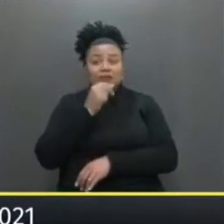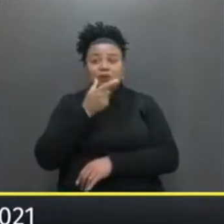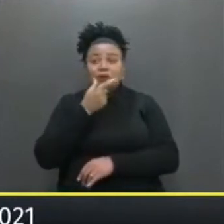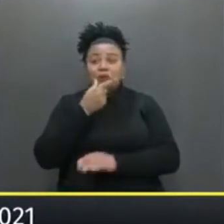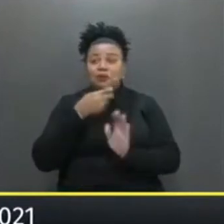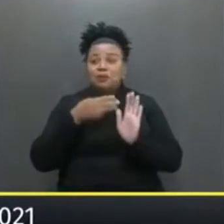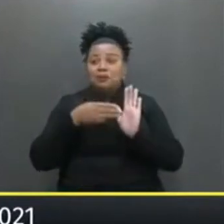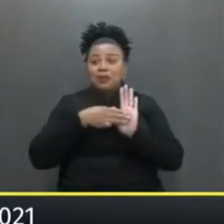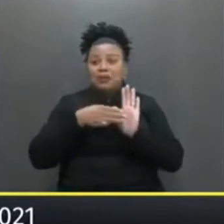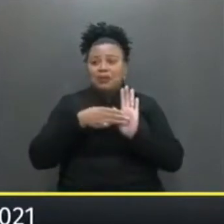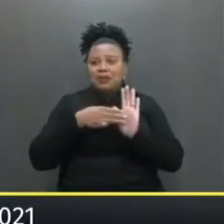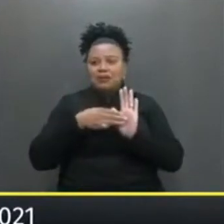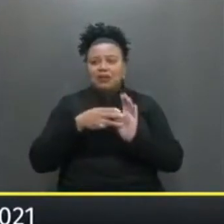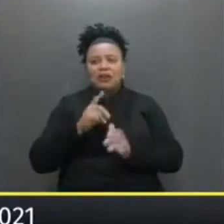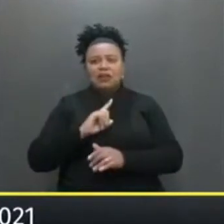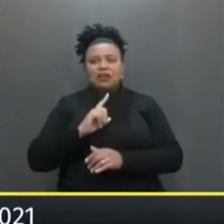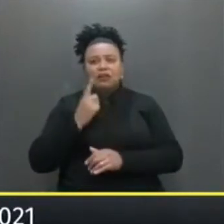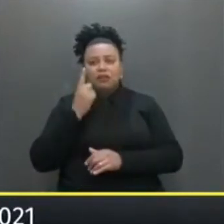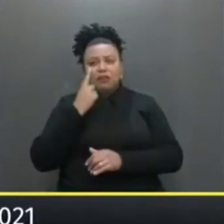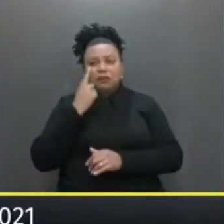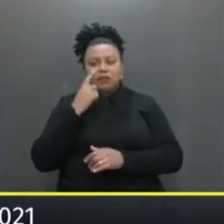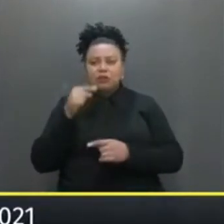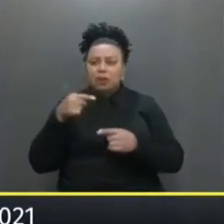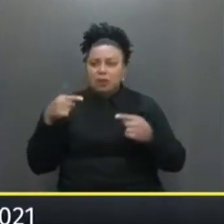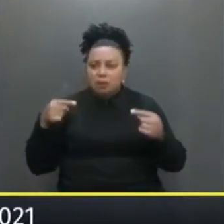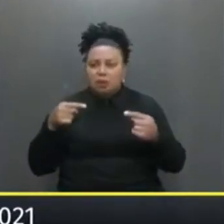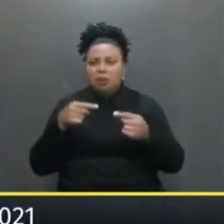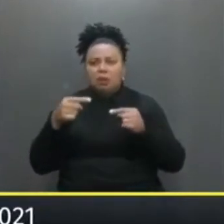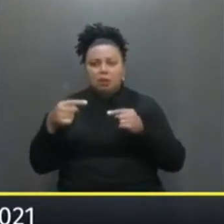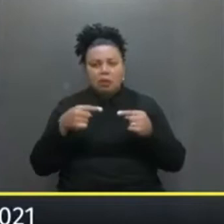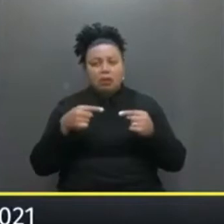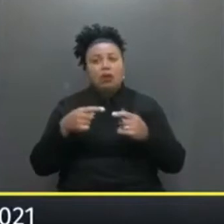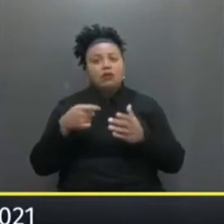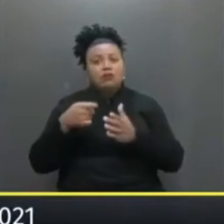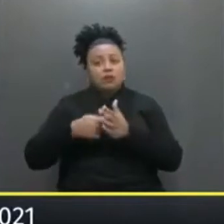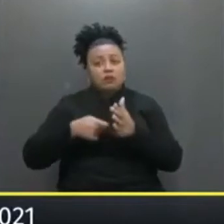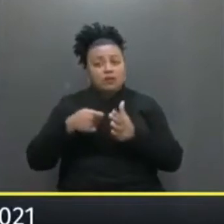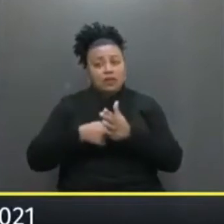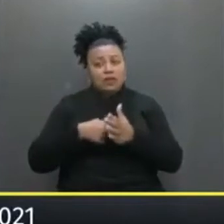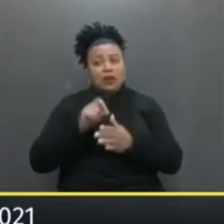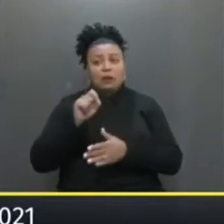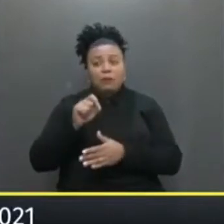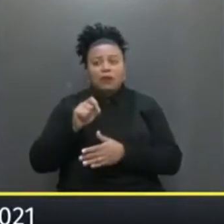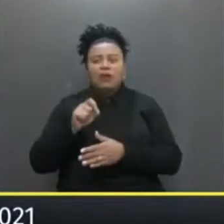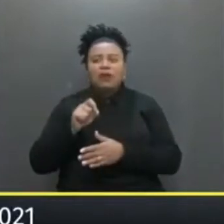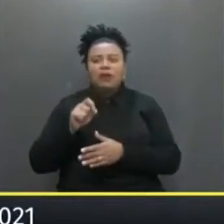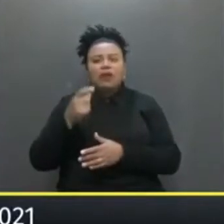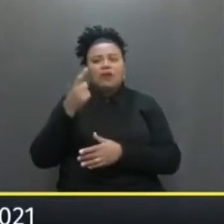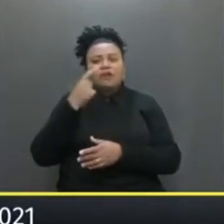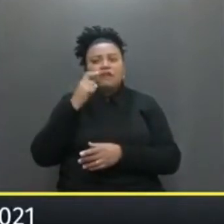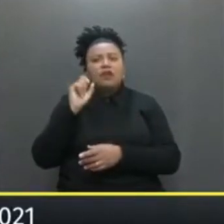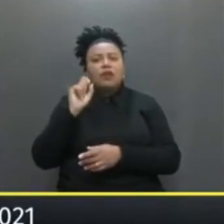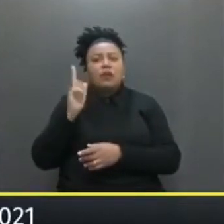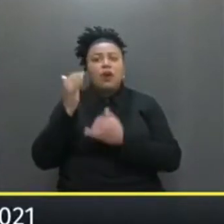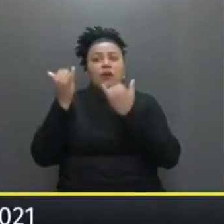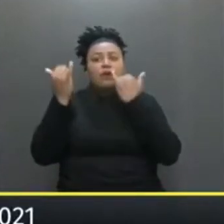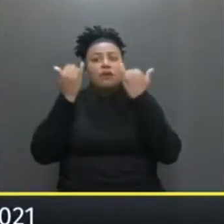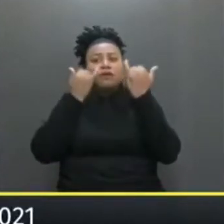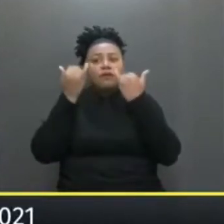Marquezão Não, não Vamos só buscar Atrito Vamos tentar Interpretar As informações